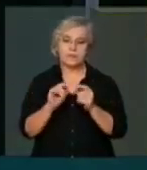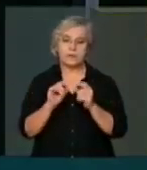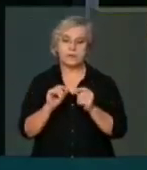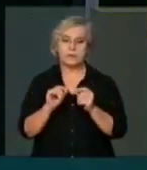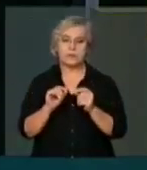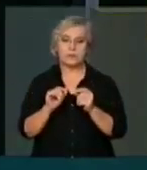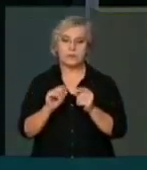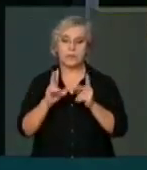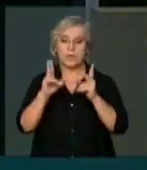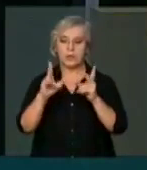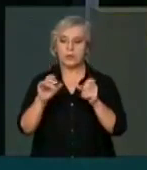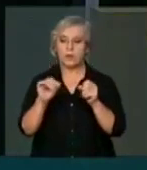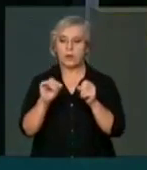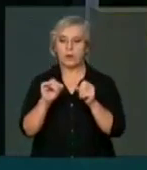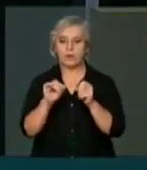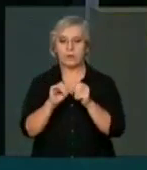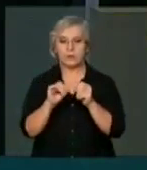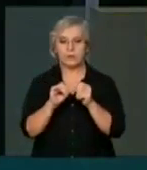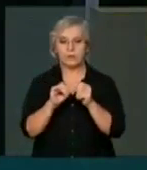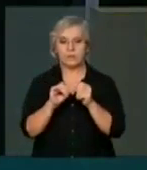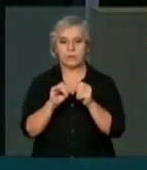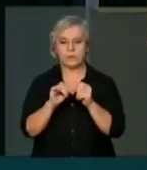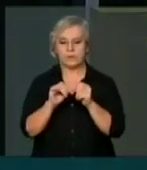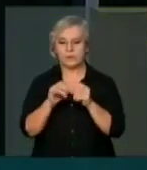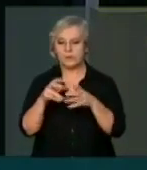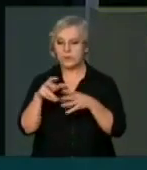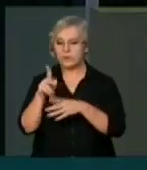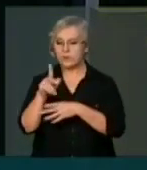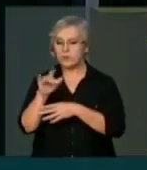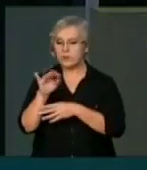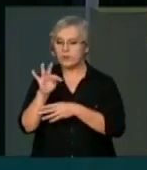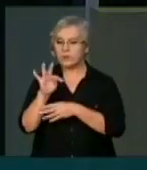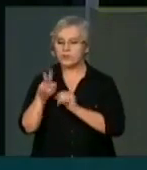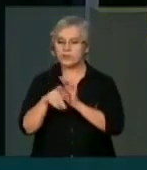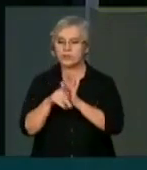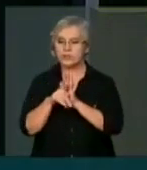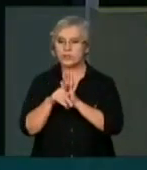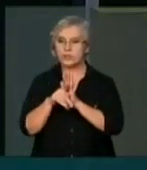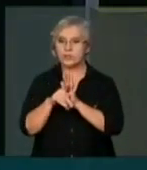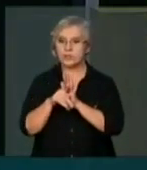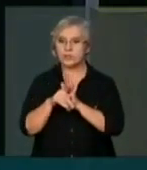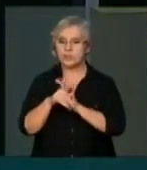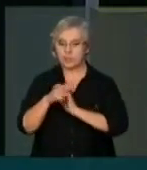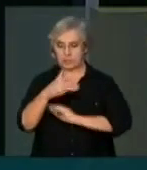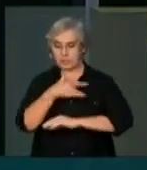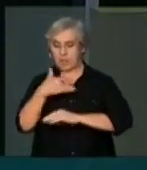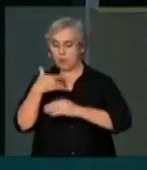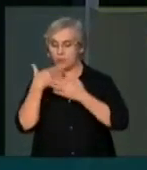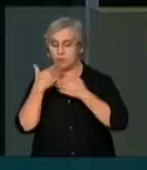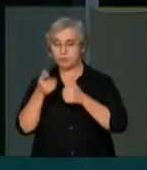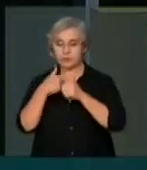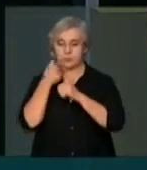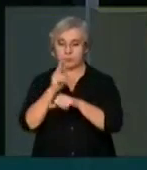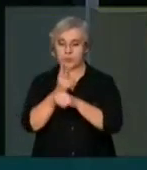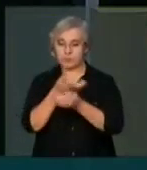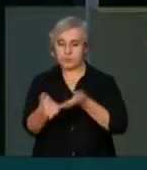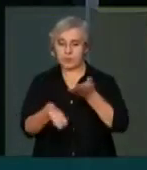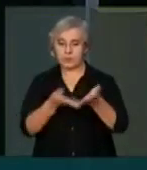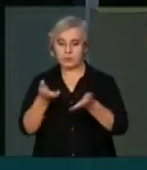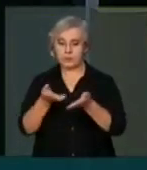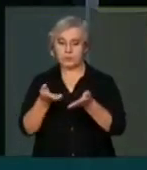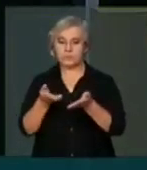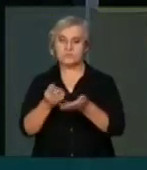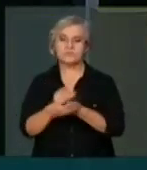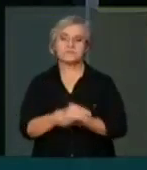o que foi feito com o fatídico kit dos primeiros socorros, que foi instituído, mas parece para